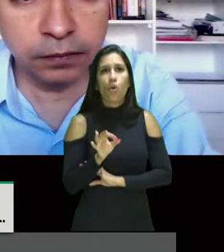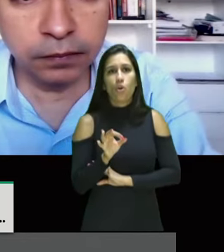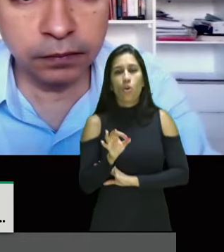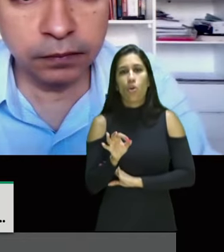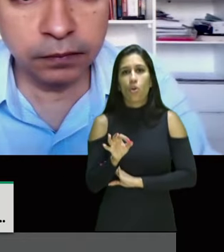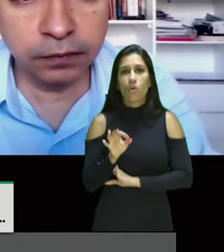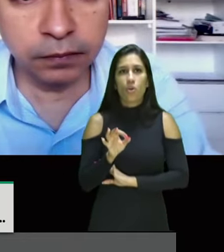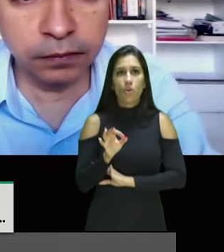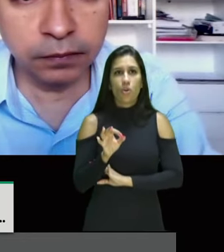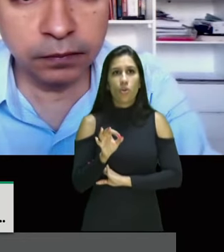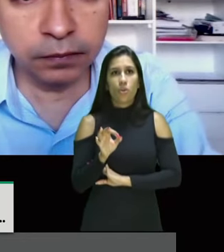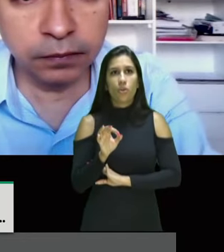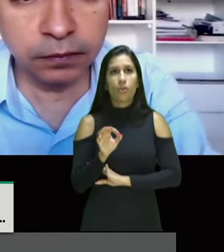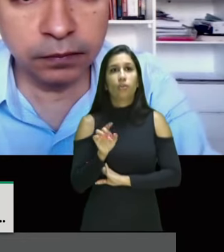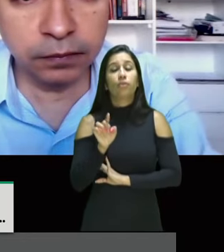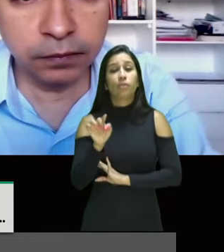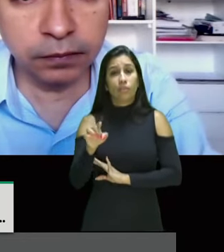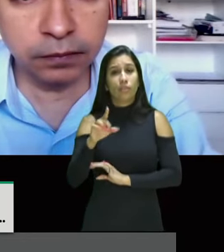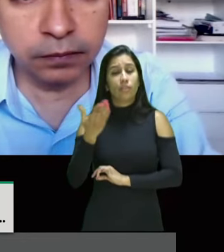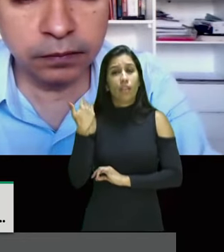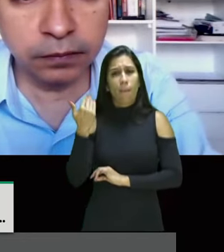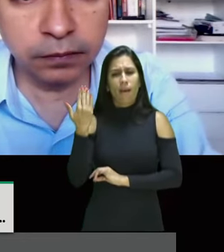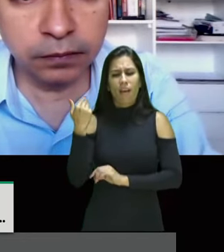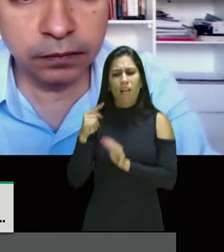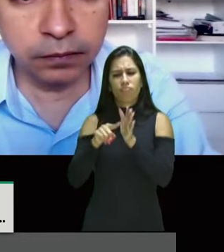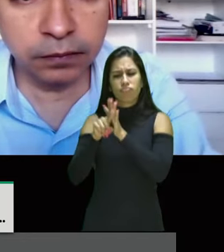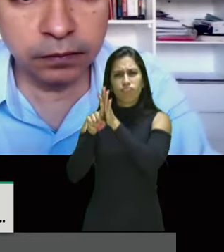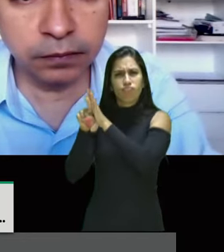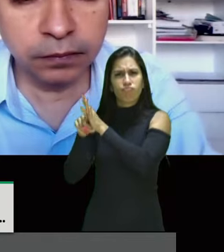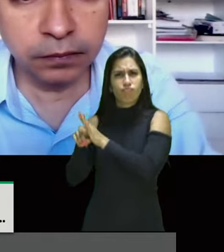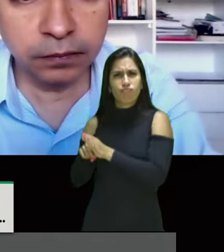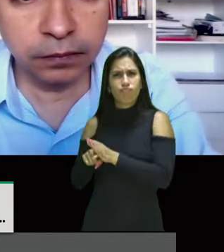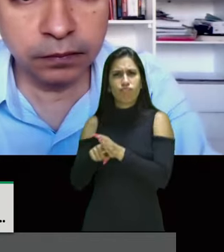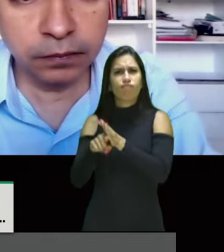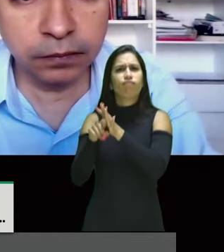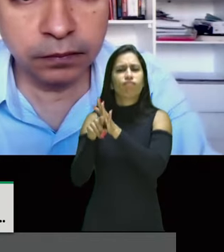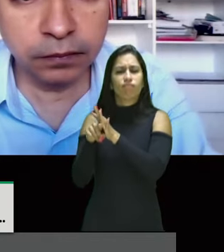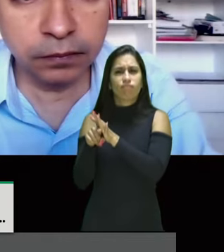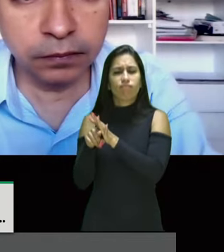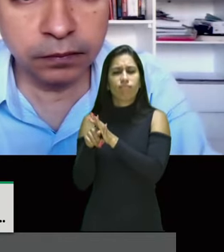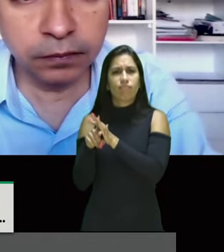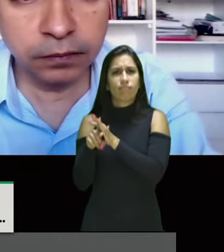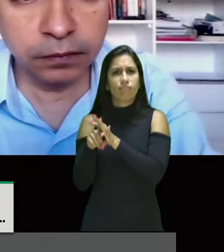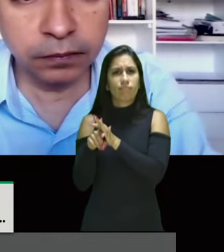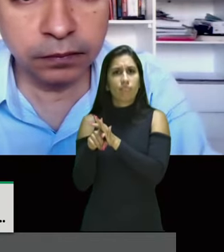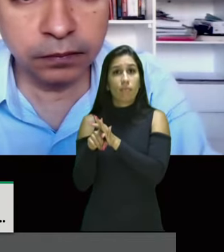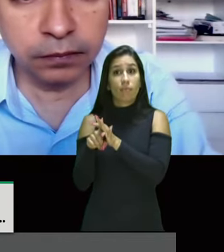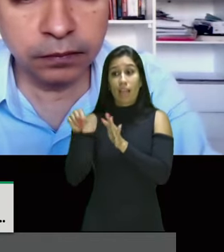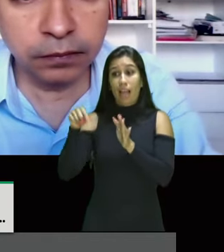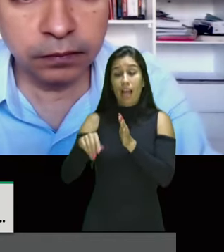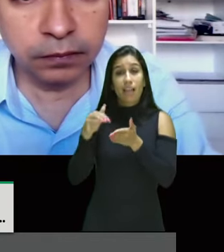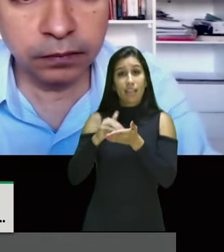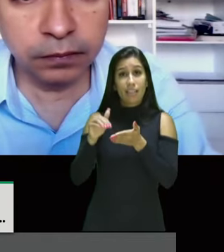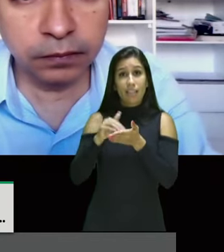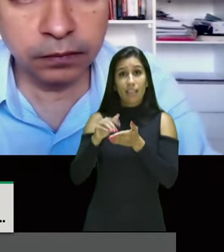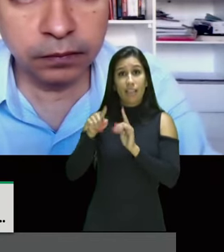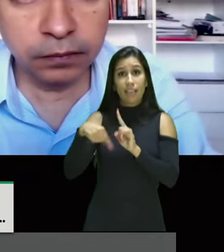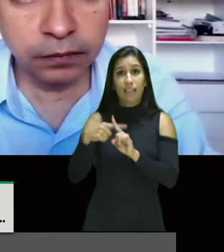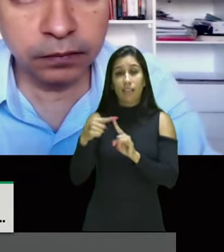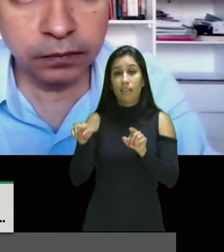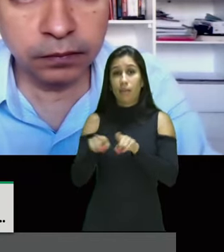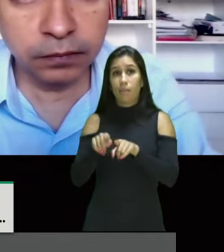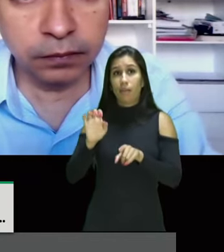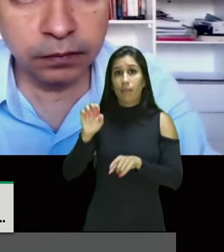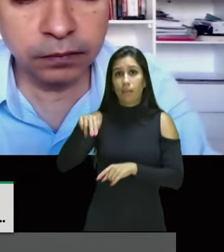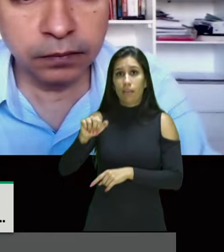negros, leis também que foi objeto de pesquisa e está sendo pela nossa secretaria e pela ENAP. Temos